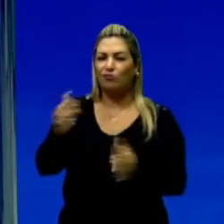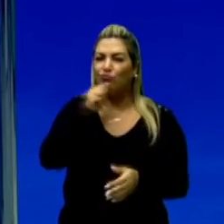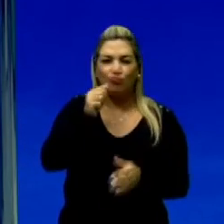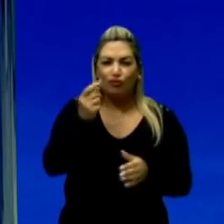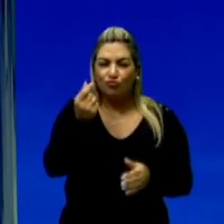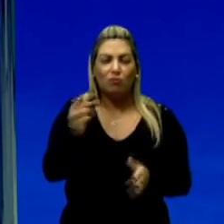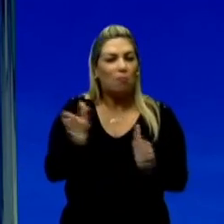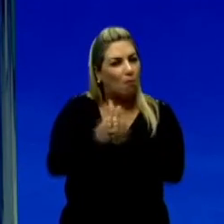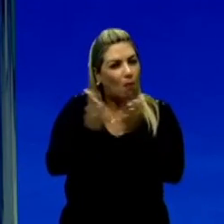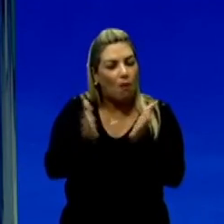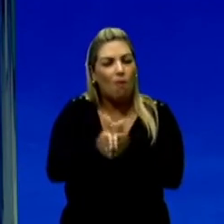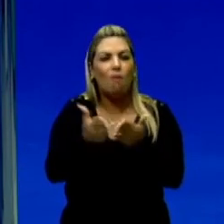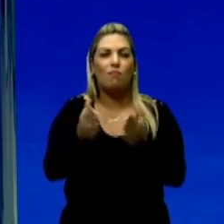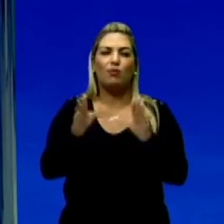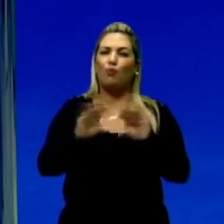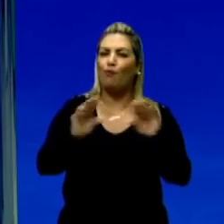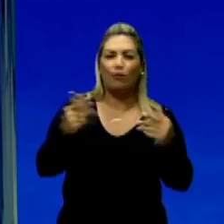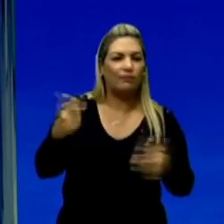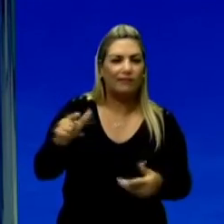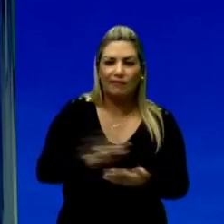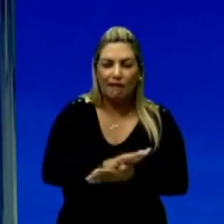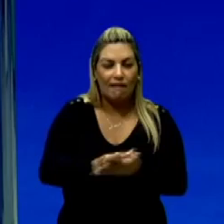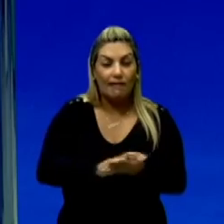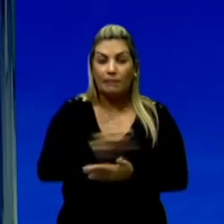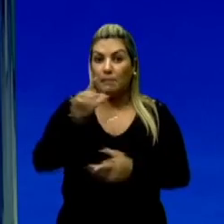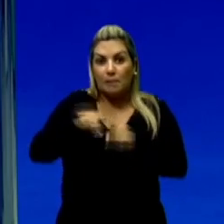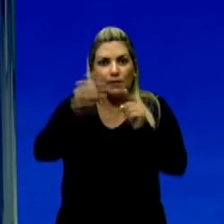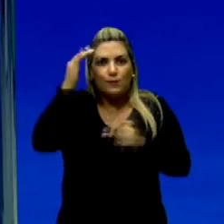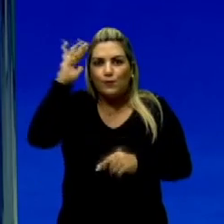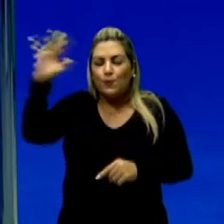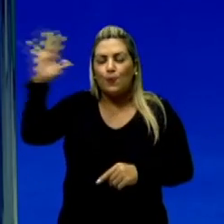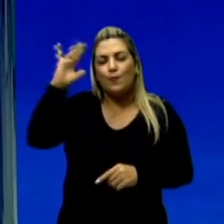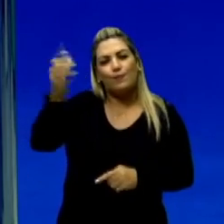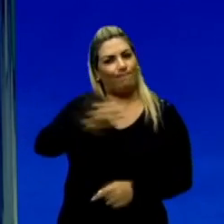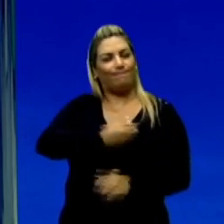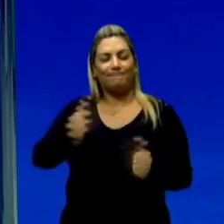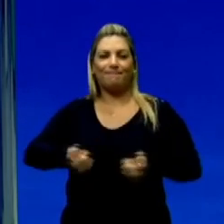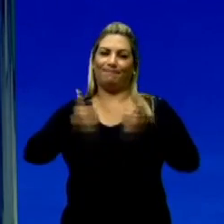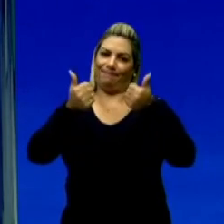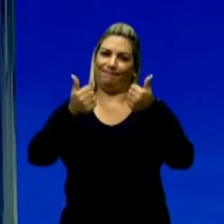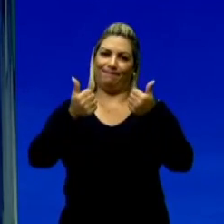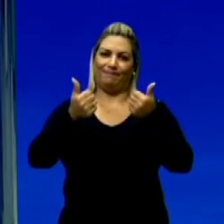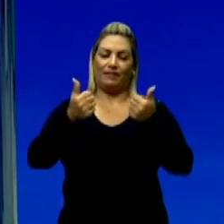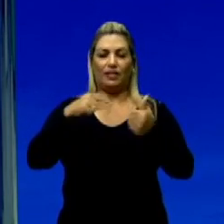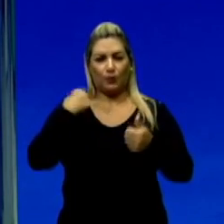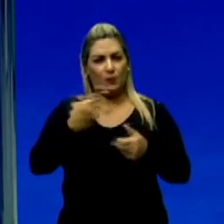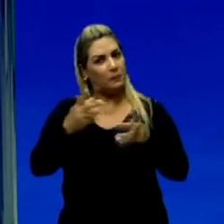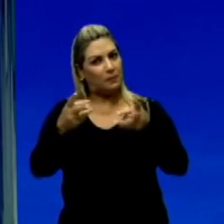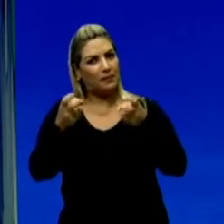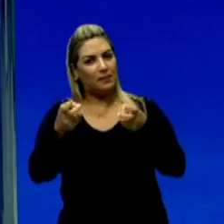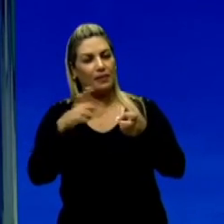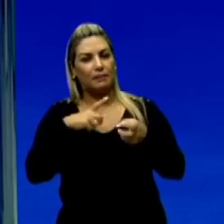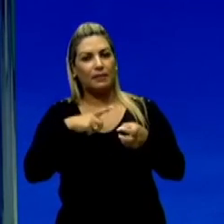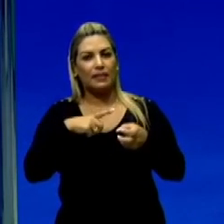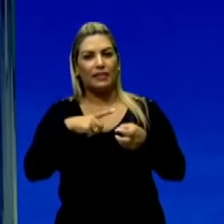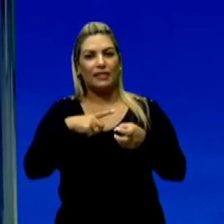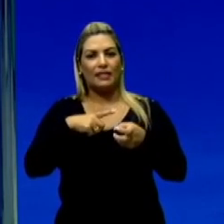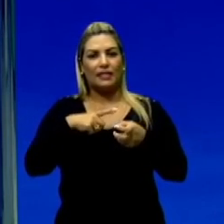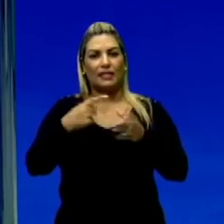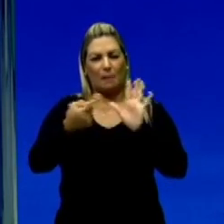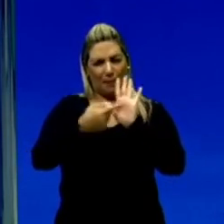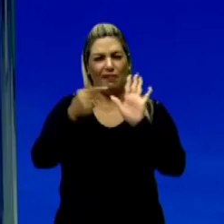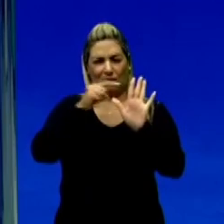dinheiro, de conforto, mas eles tinham o sonho de uma vida melhor. E aqui a gente percebe a sinestesia, uma